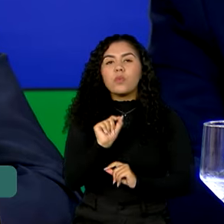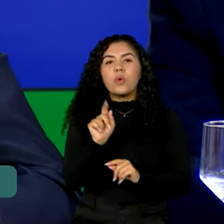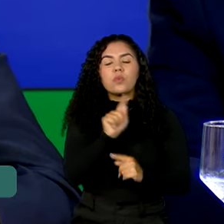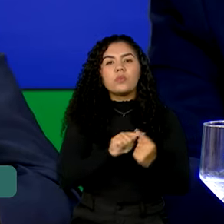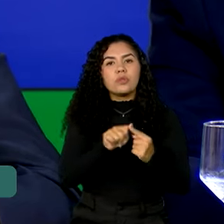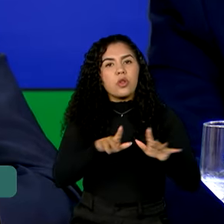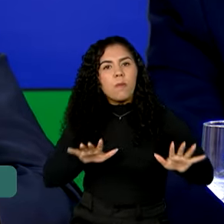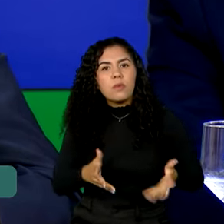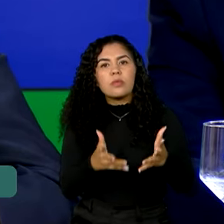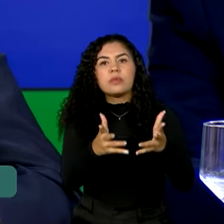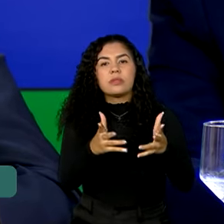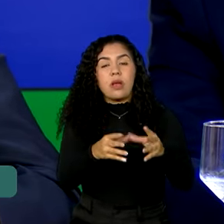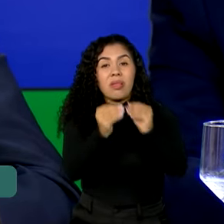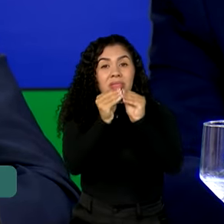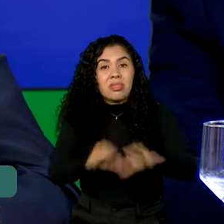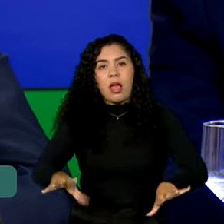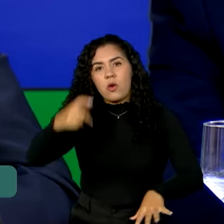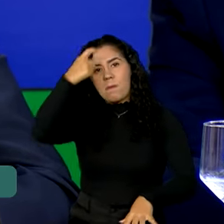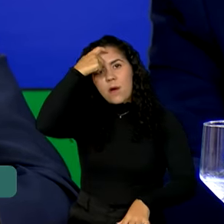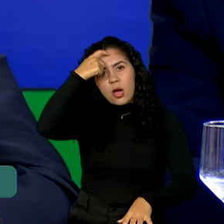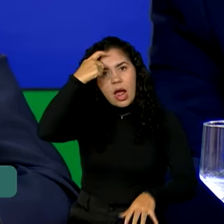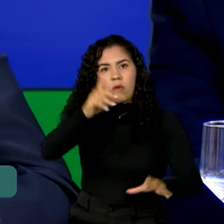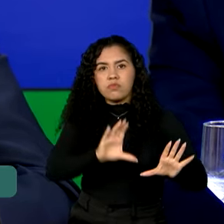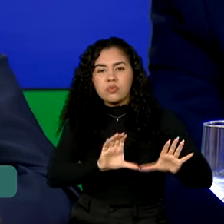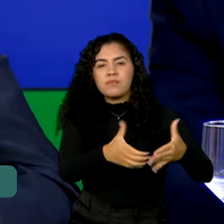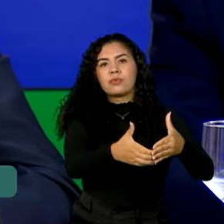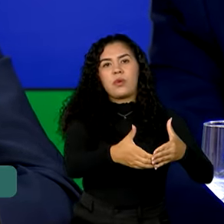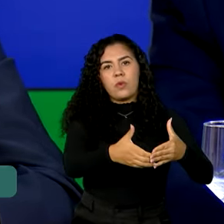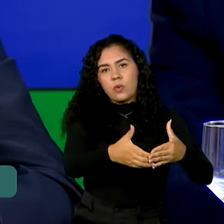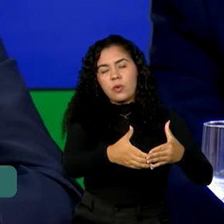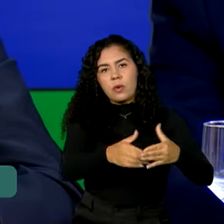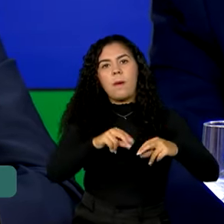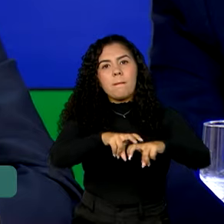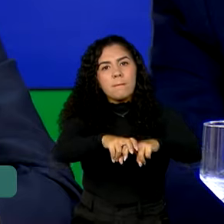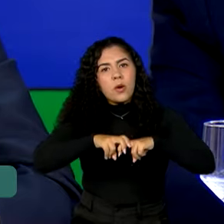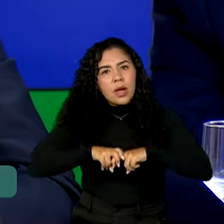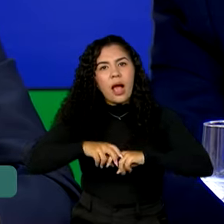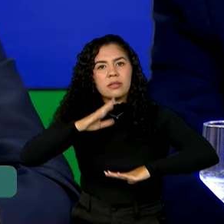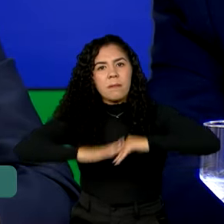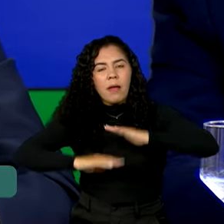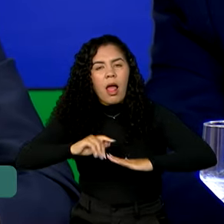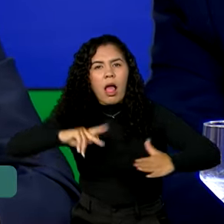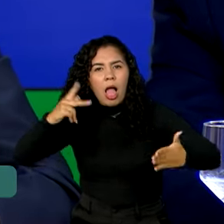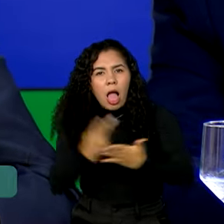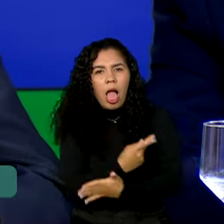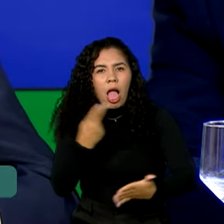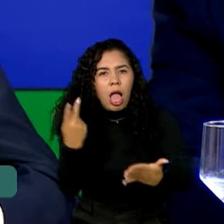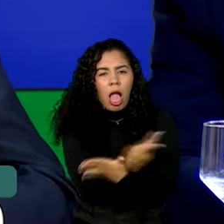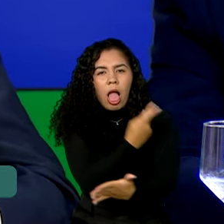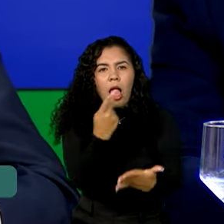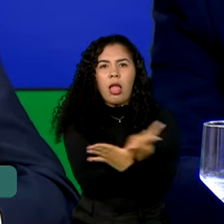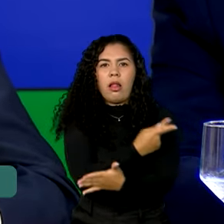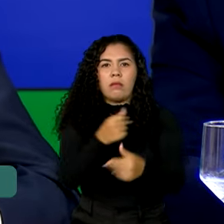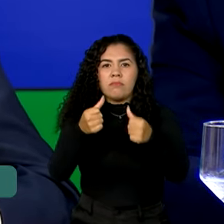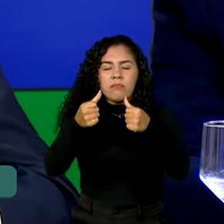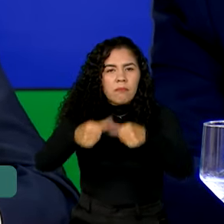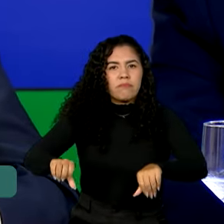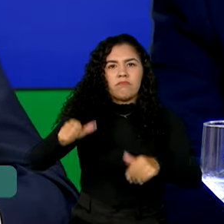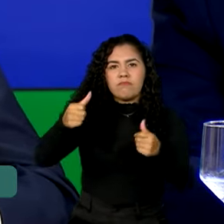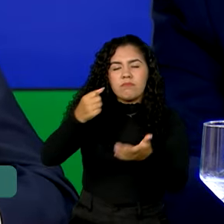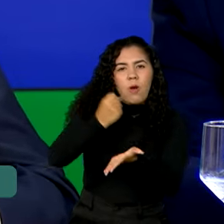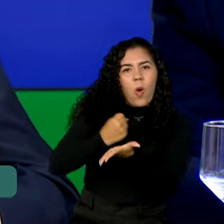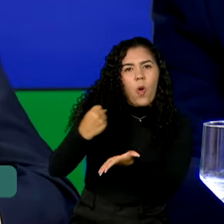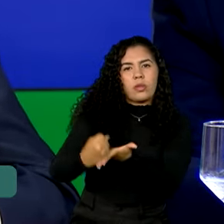por dano moral coletivo, em razão de práticas reiteradas de infrações contratuais por parte desta